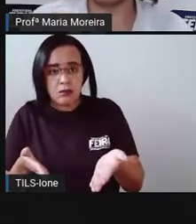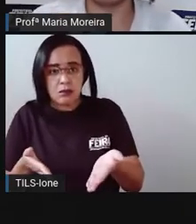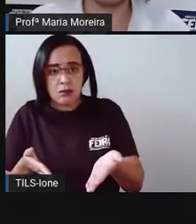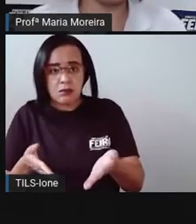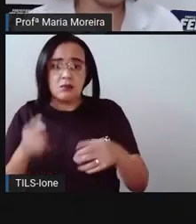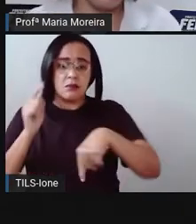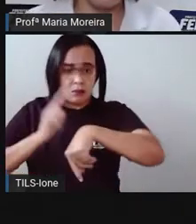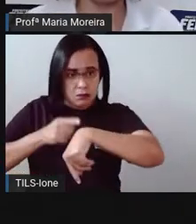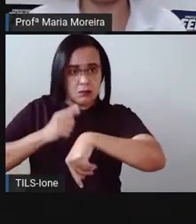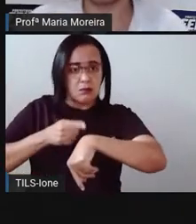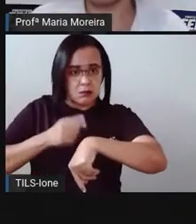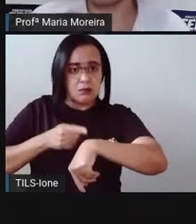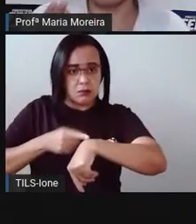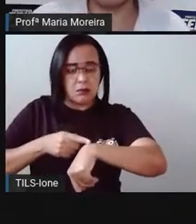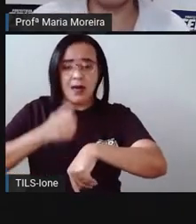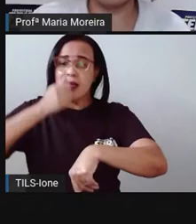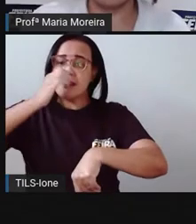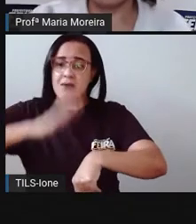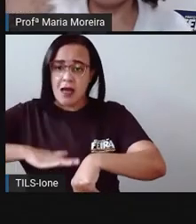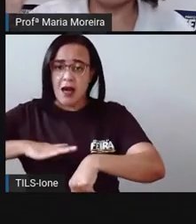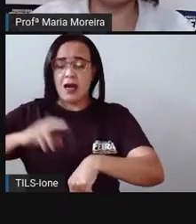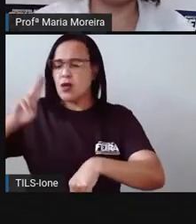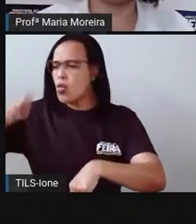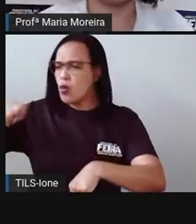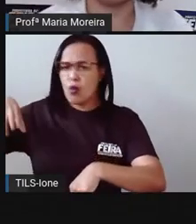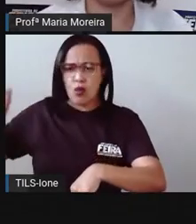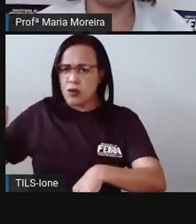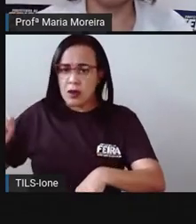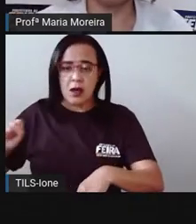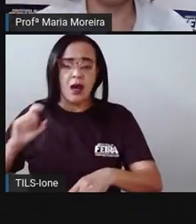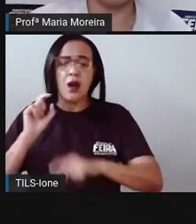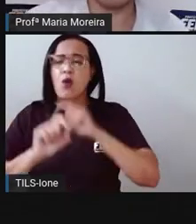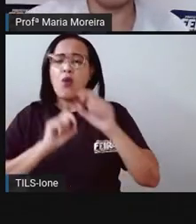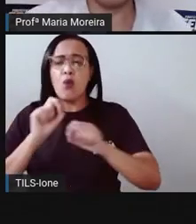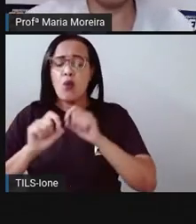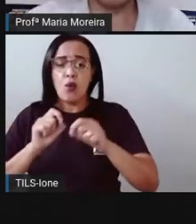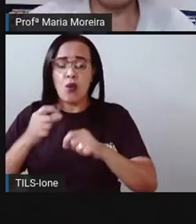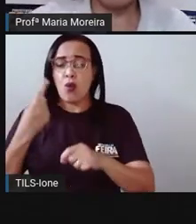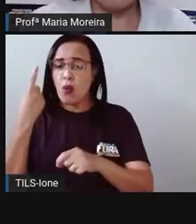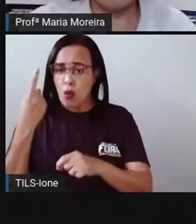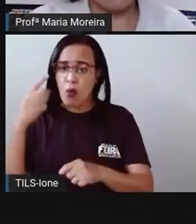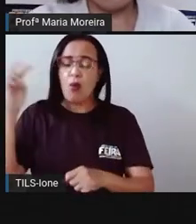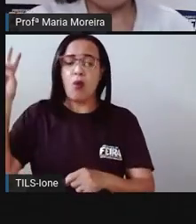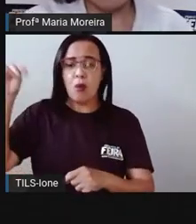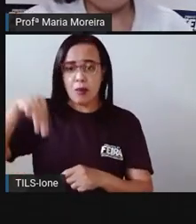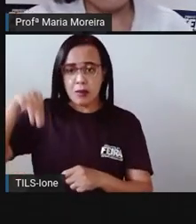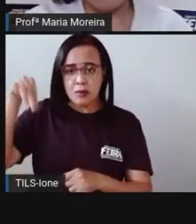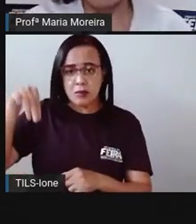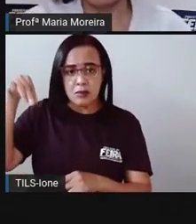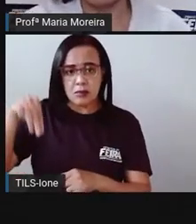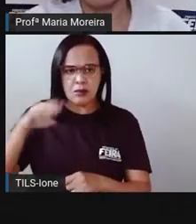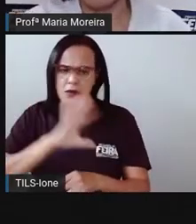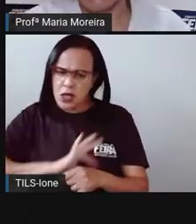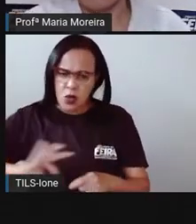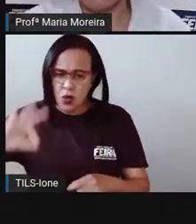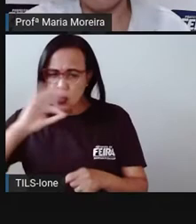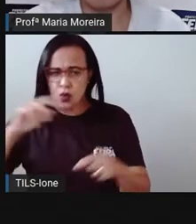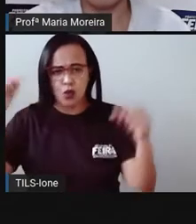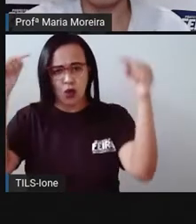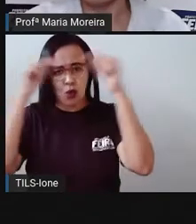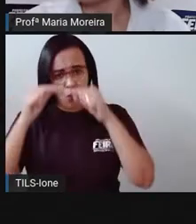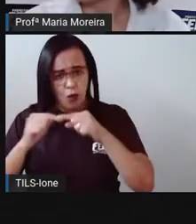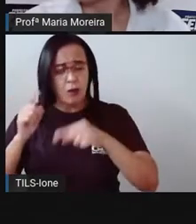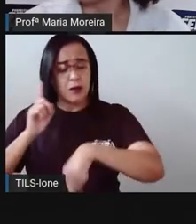ao tempo, quando eu digo tarde, quando eu digo nunca, quando eu digo aí um minuto. Tudo isso aí eu estou me referindo ao